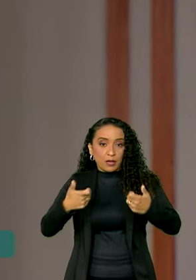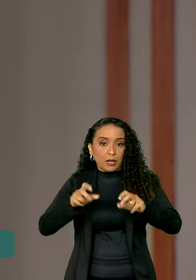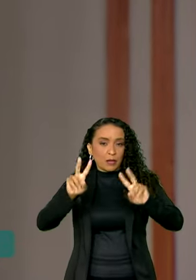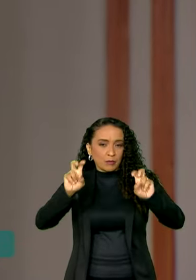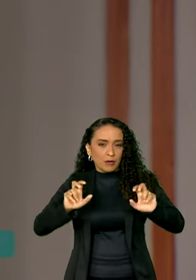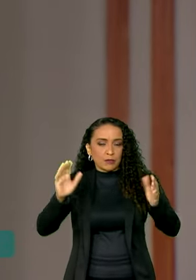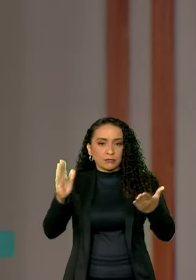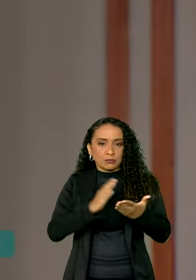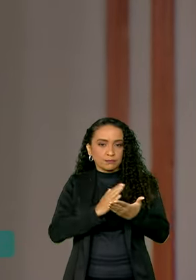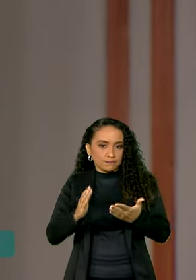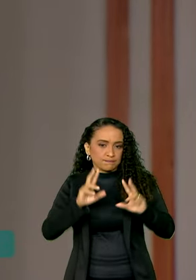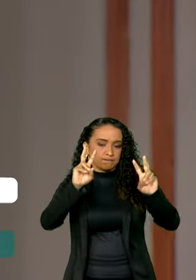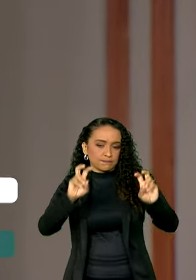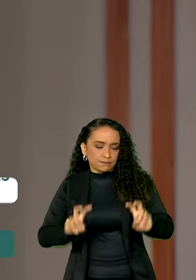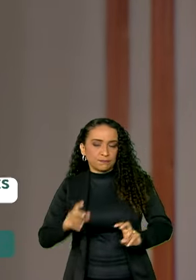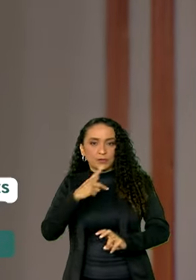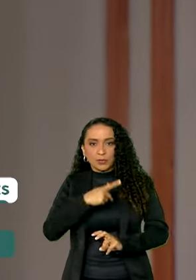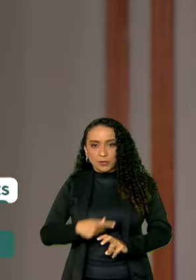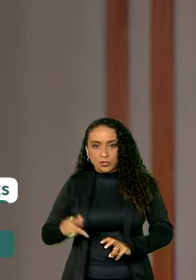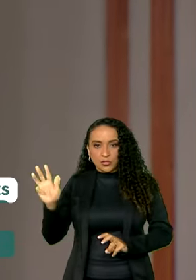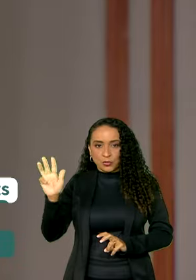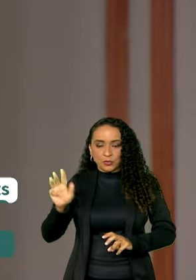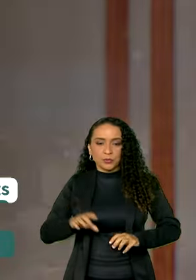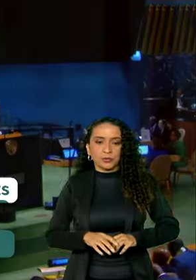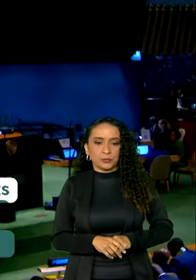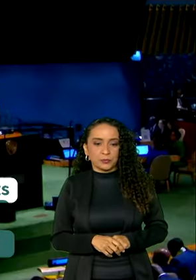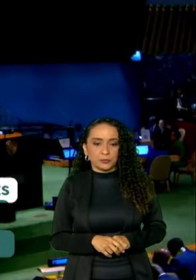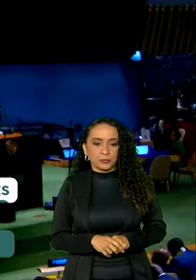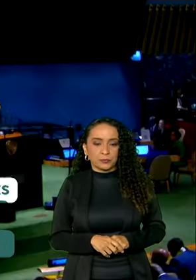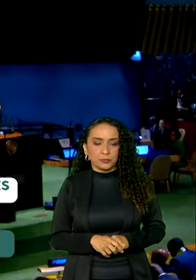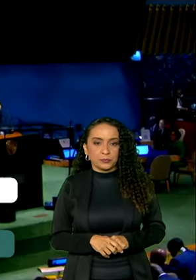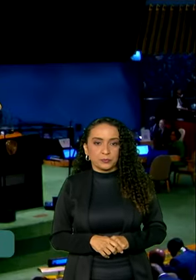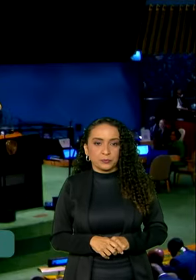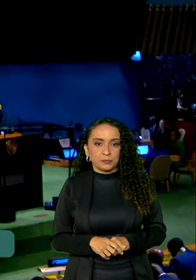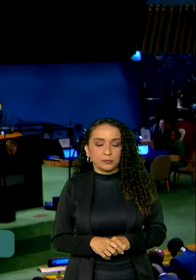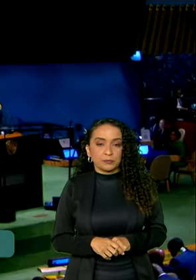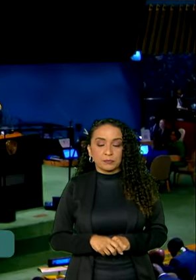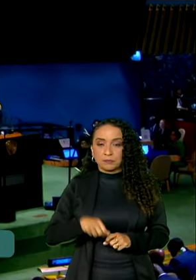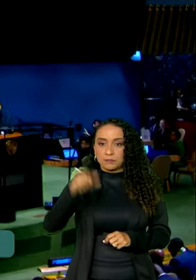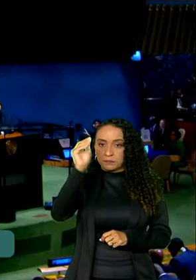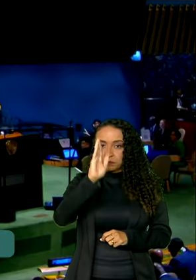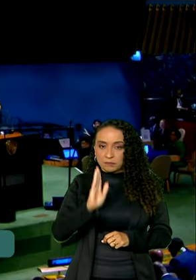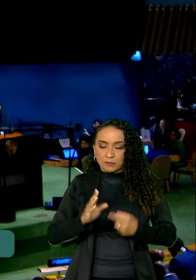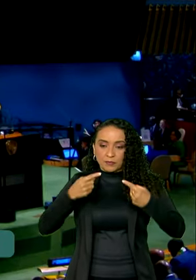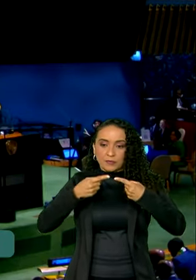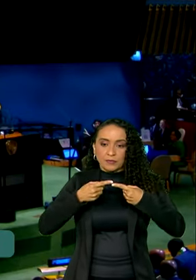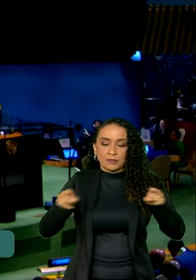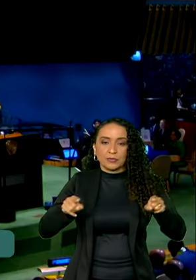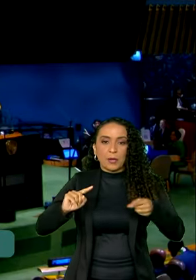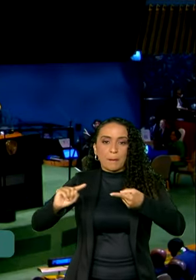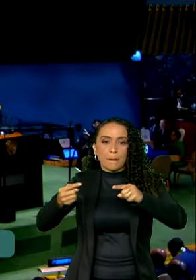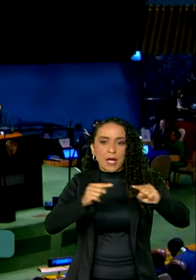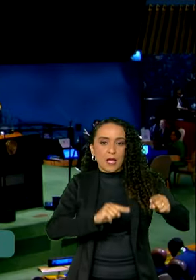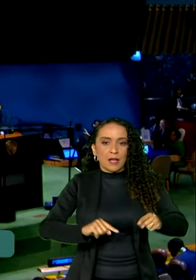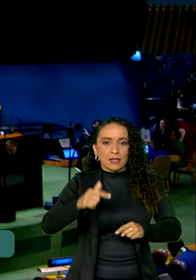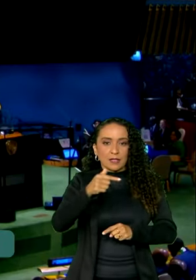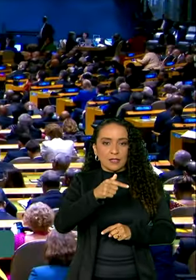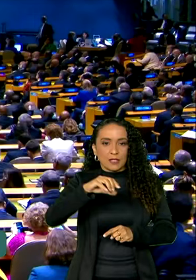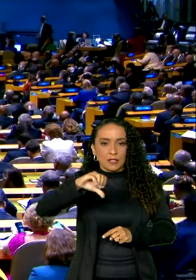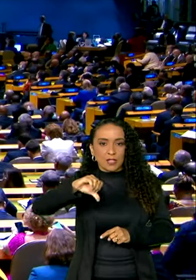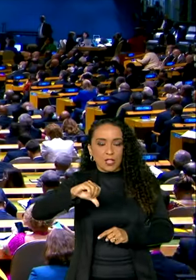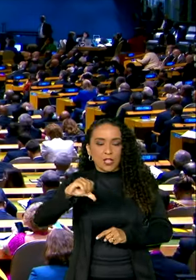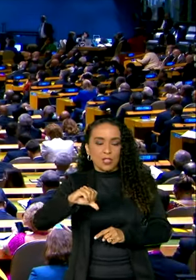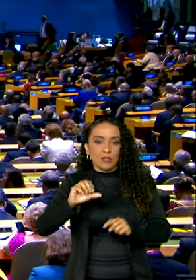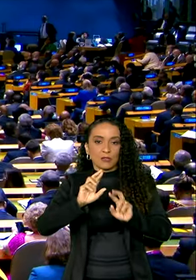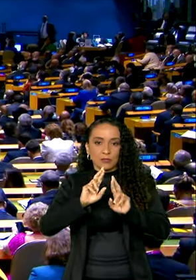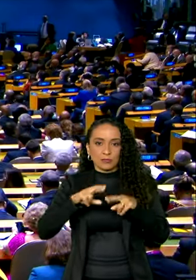alguns dos temas abordados pelo presidente. O Brasil abriu o debate da 79ª edição da